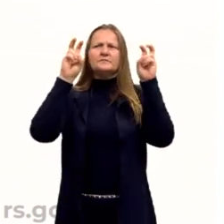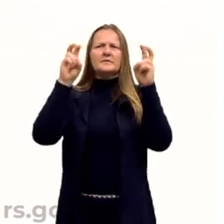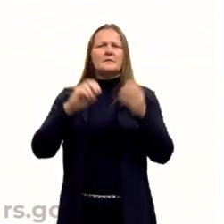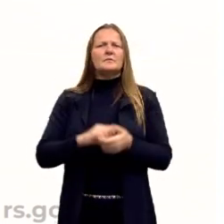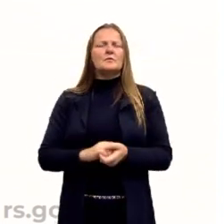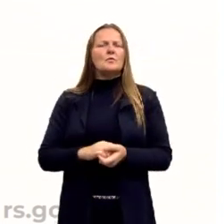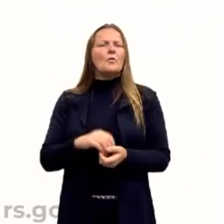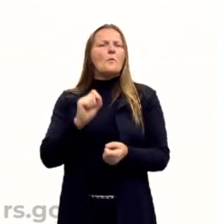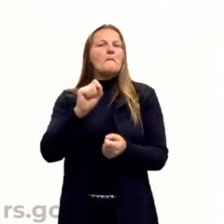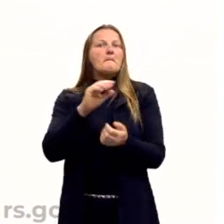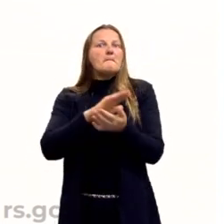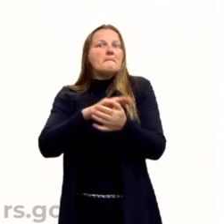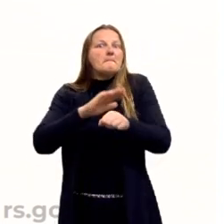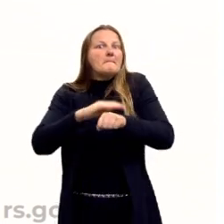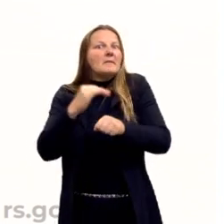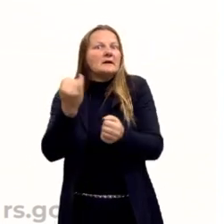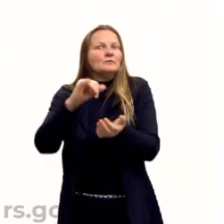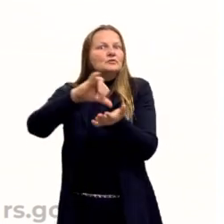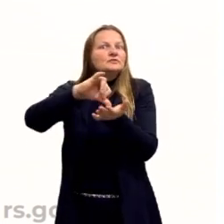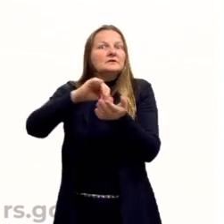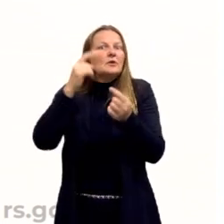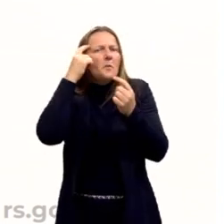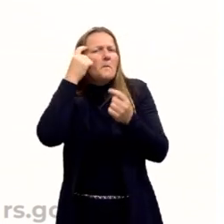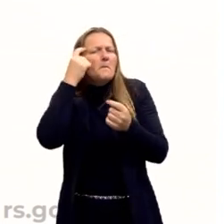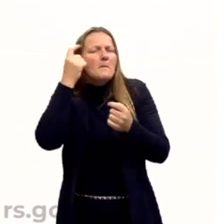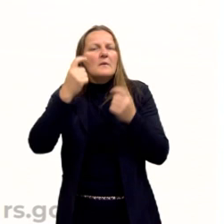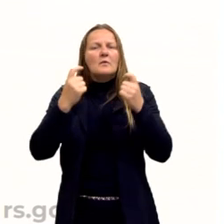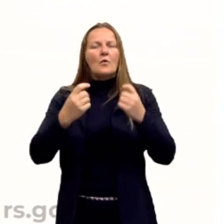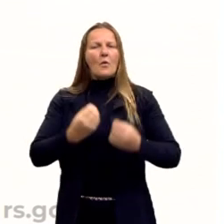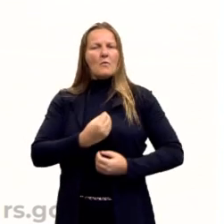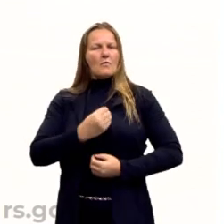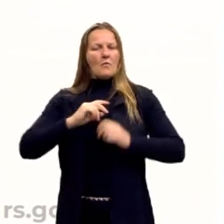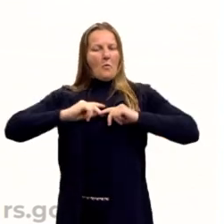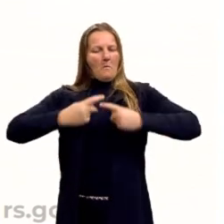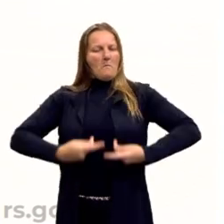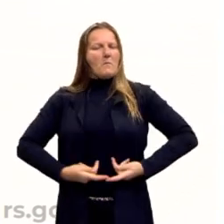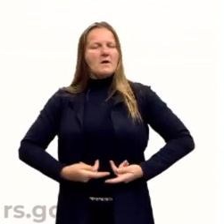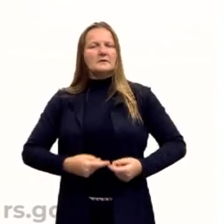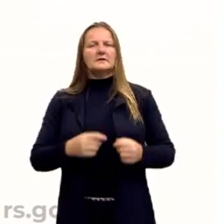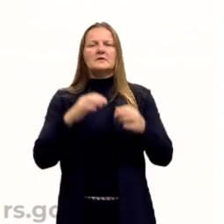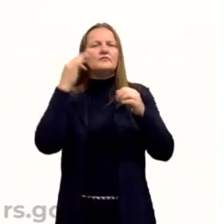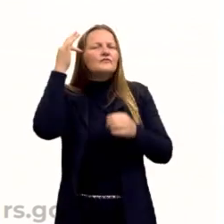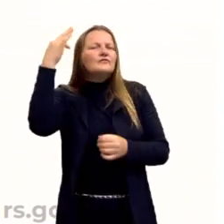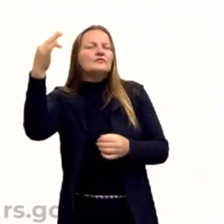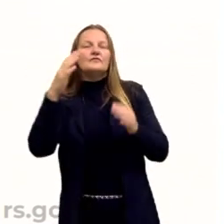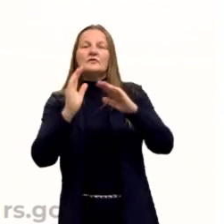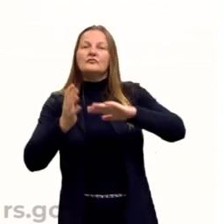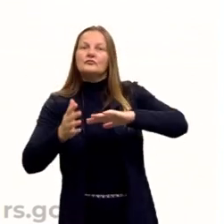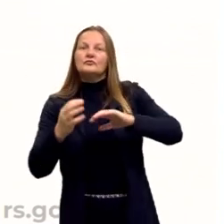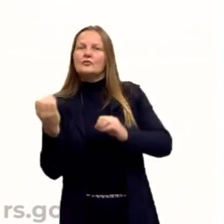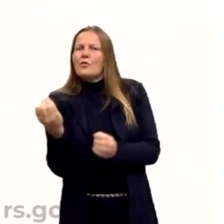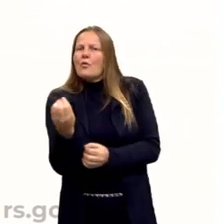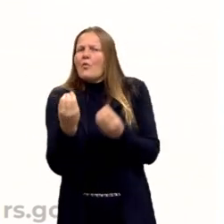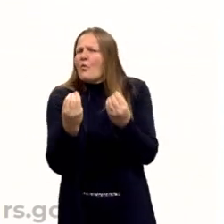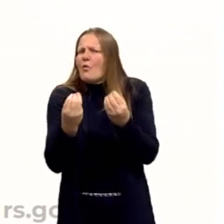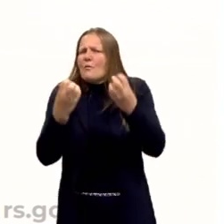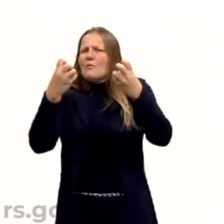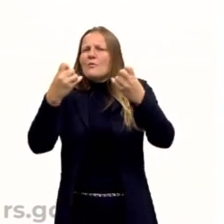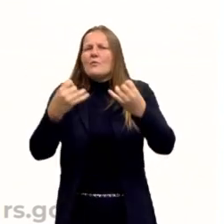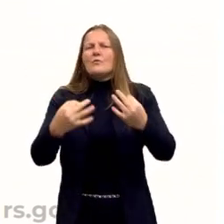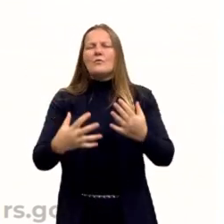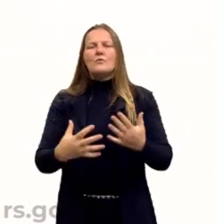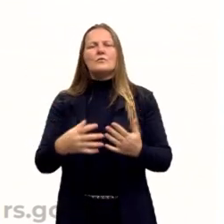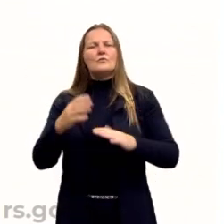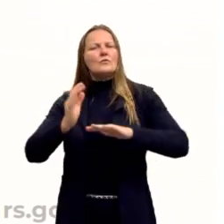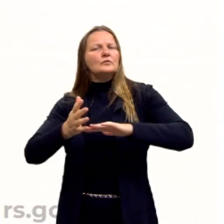que diz muito a nossa existência humana, um problema da filosofia contemporânea, né? Vamos ver o que é essa questão da filosofia